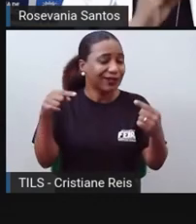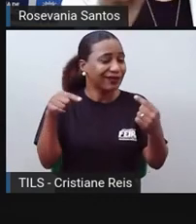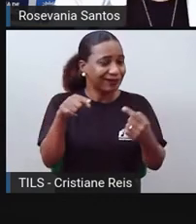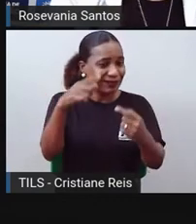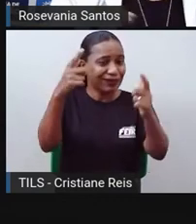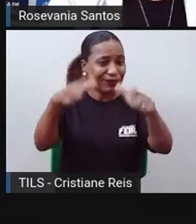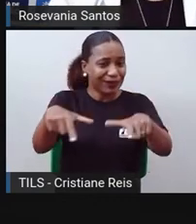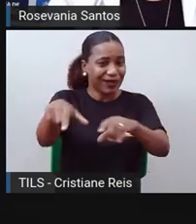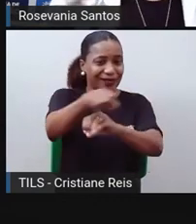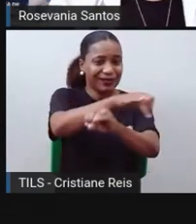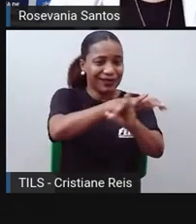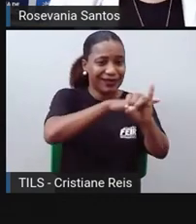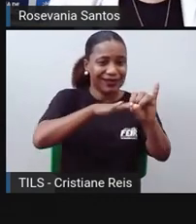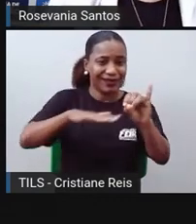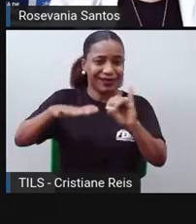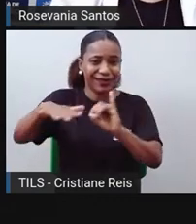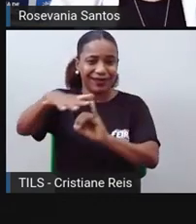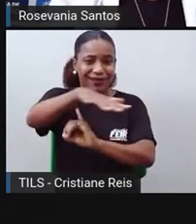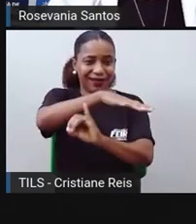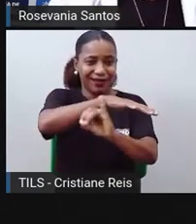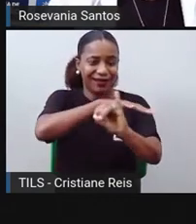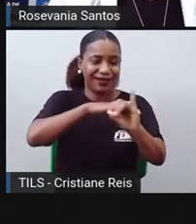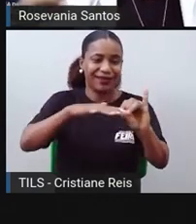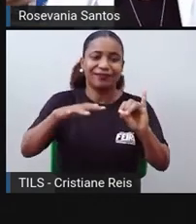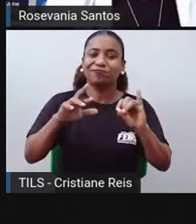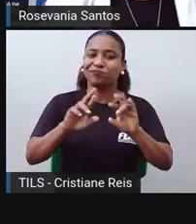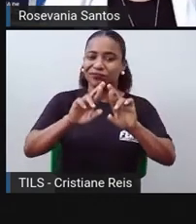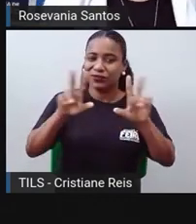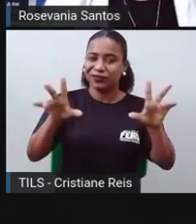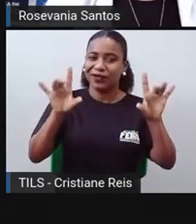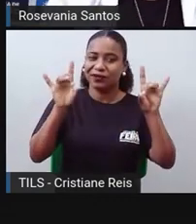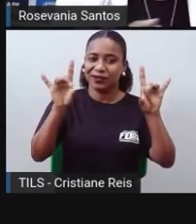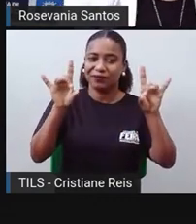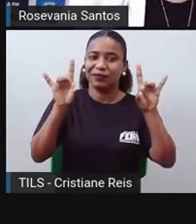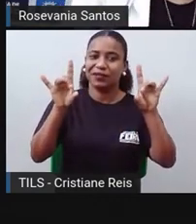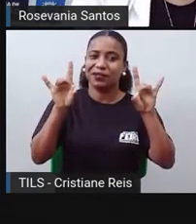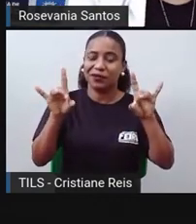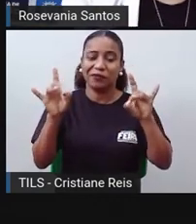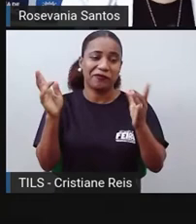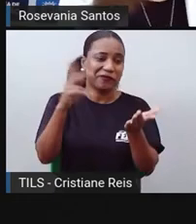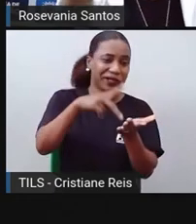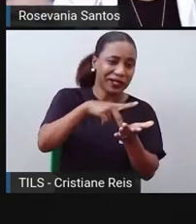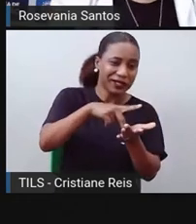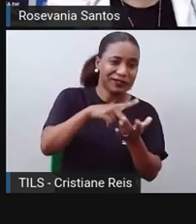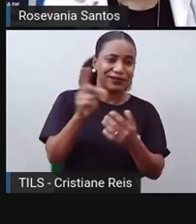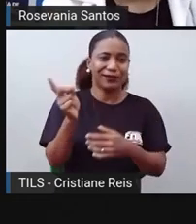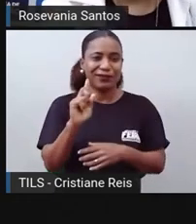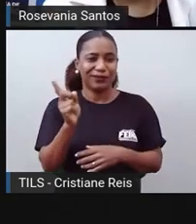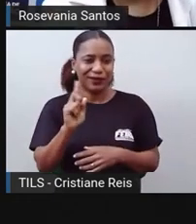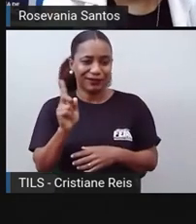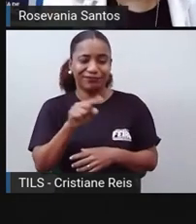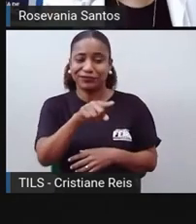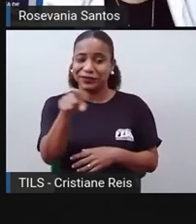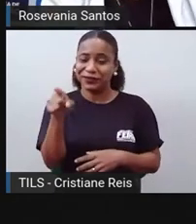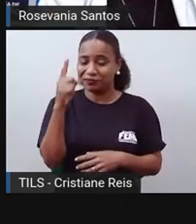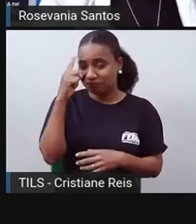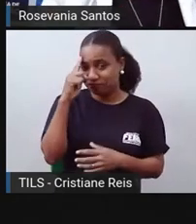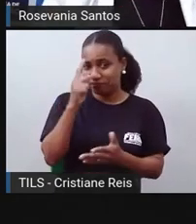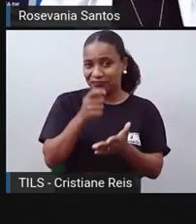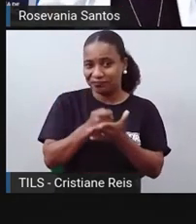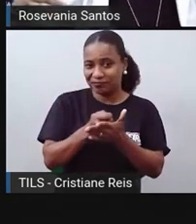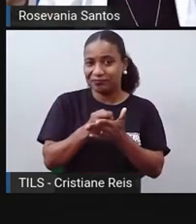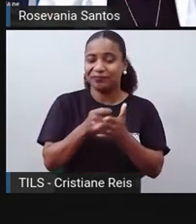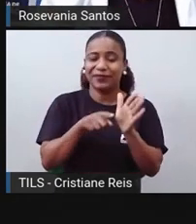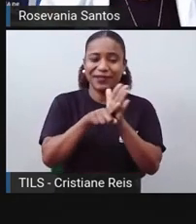que mexe com o imaginário dessas regiões aí. Então, até que ponto isso é verdade, até que ponto isso é mentira, vou deixar para você fazer as pesquisas